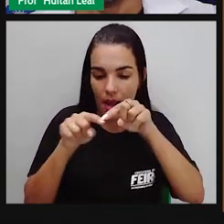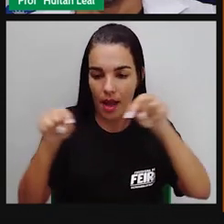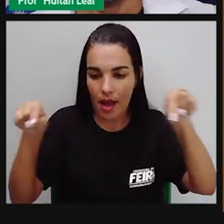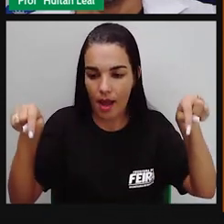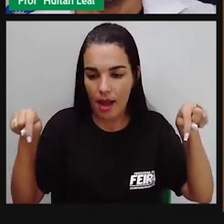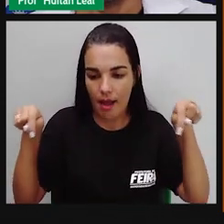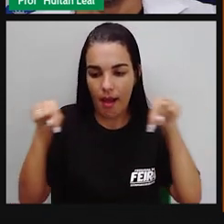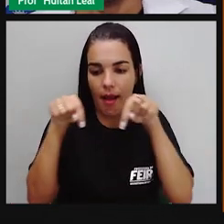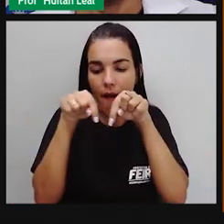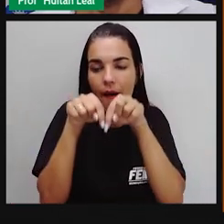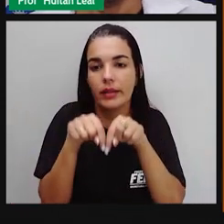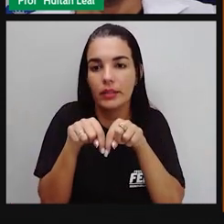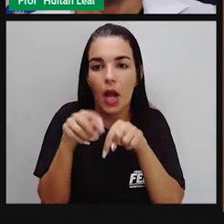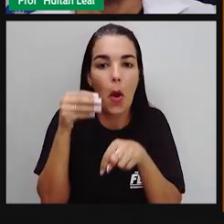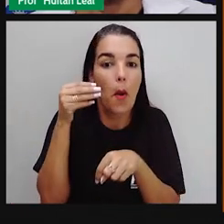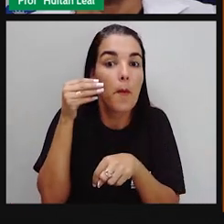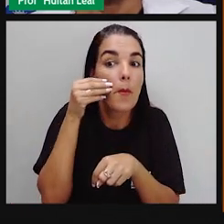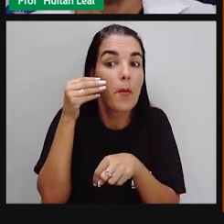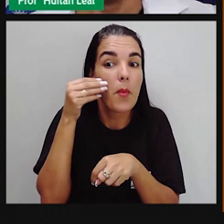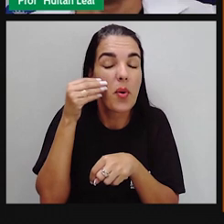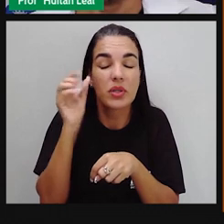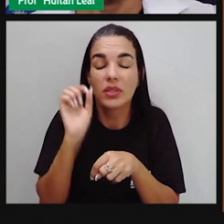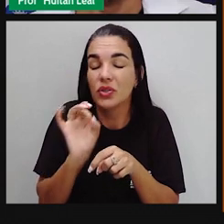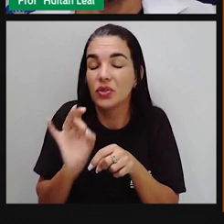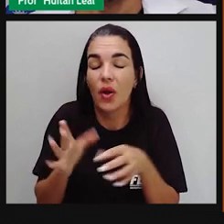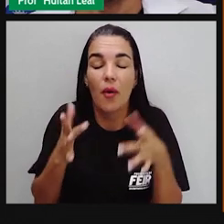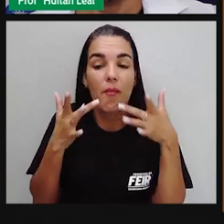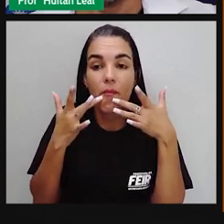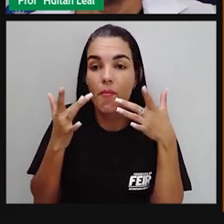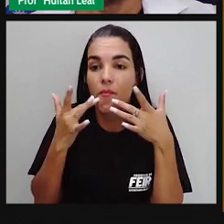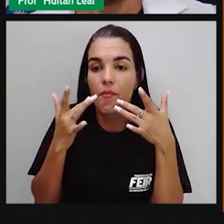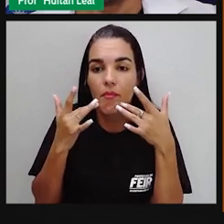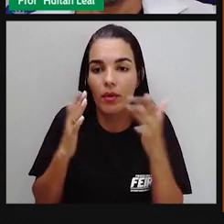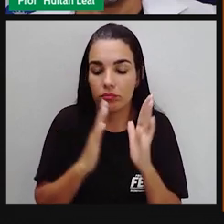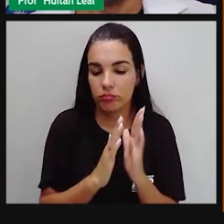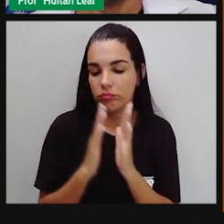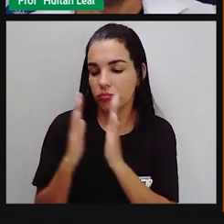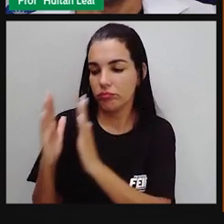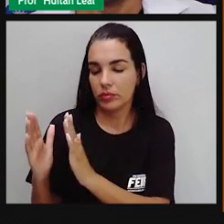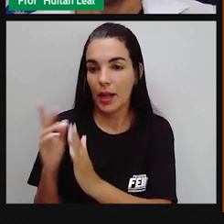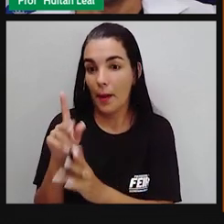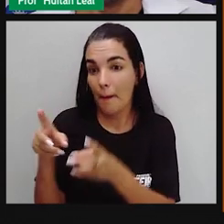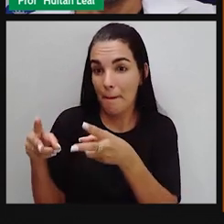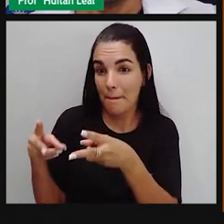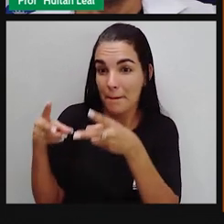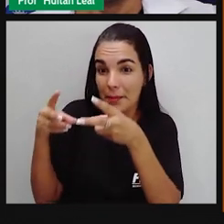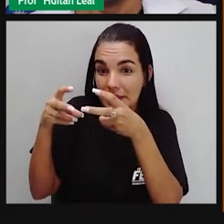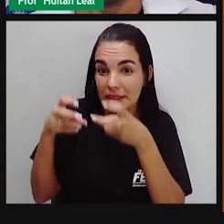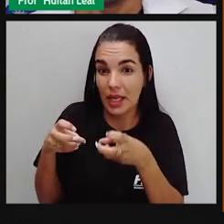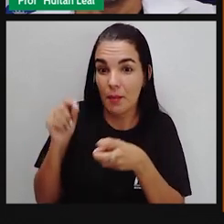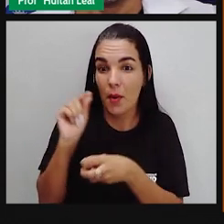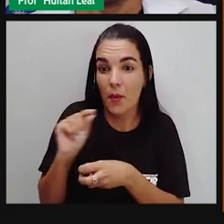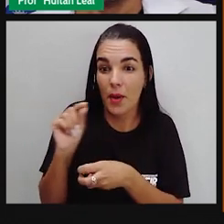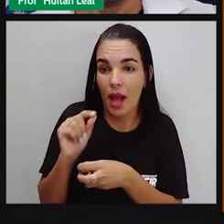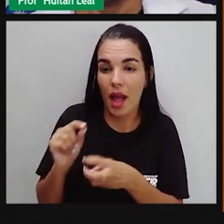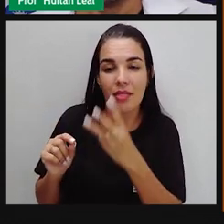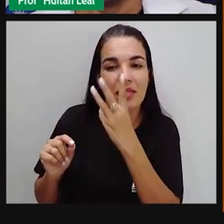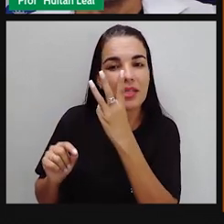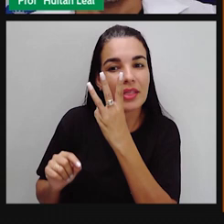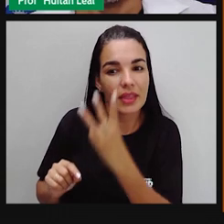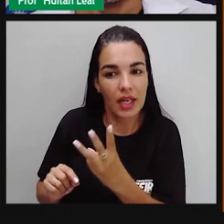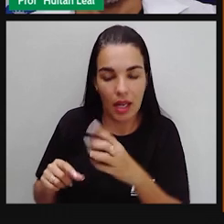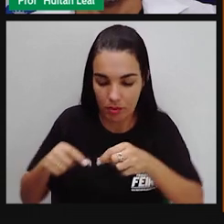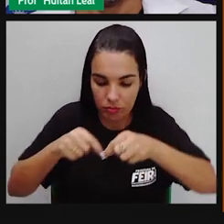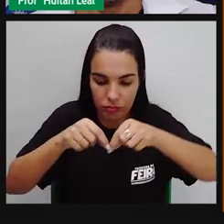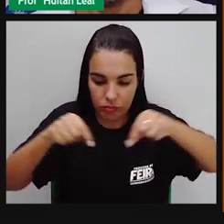ele faz uma representação figurada do quadro que está ao lado. Percebam que o gradil é o